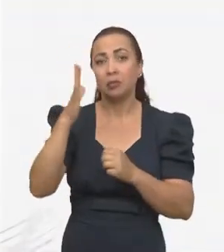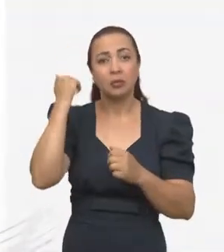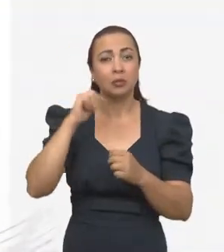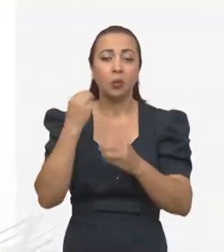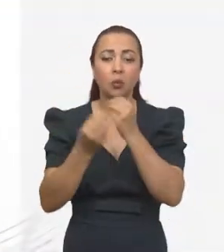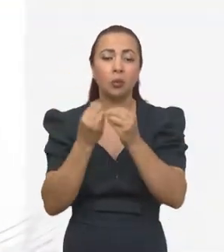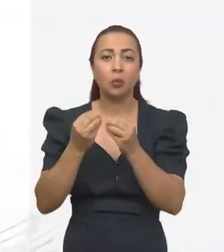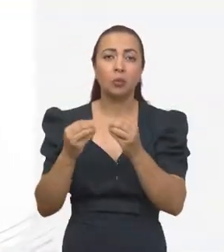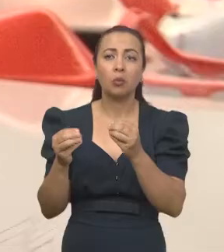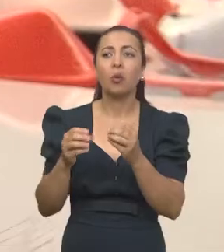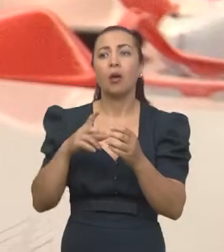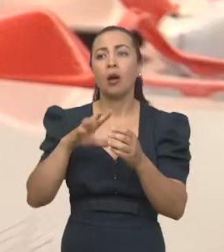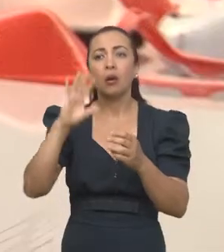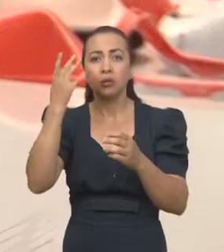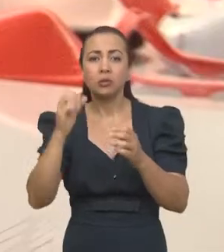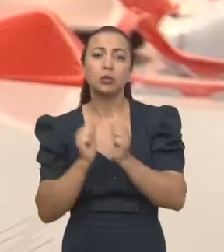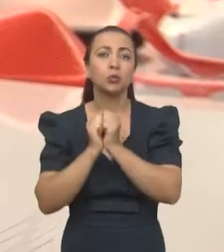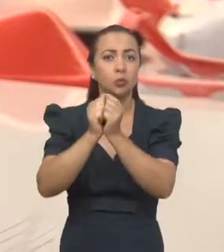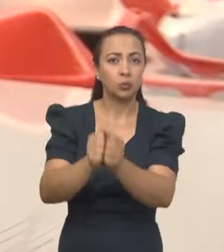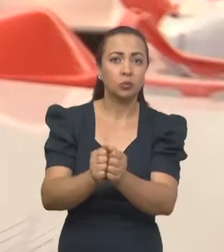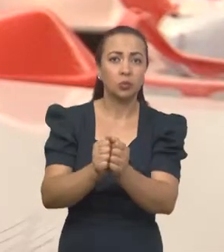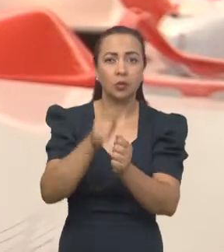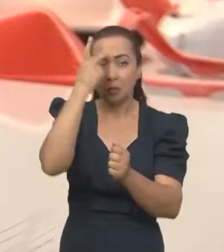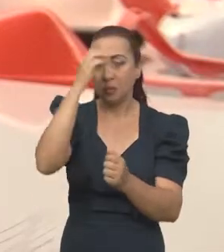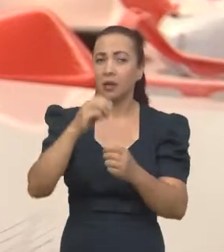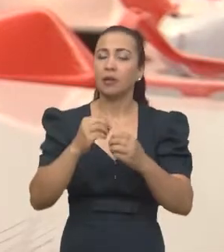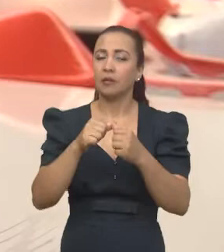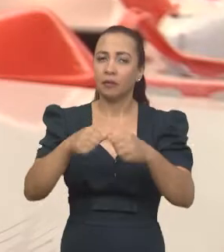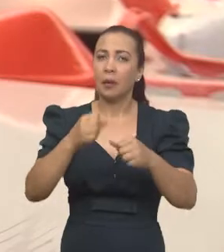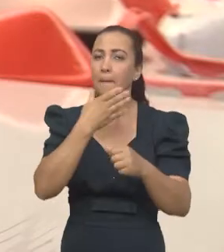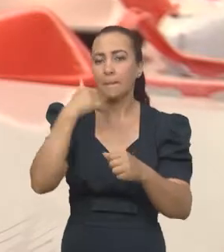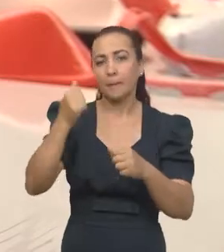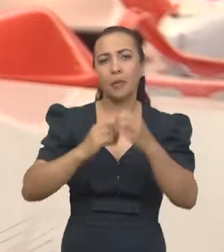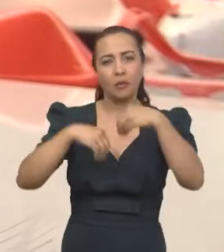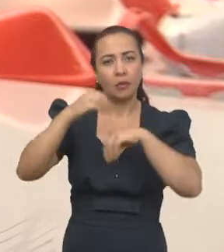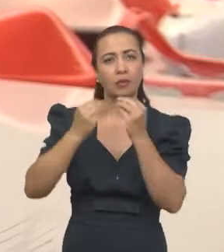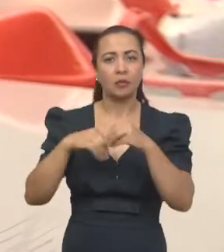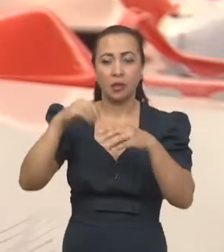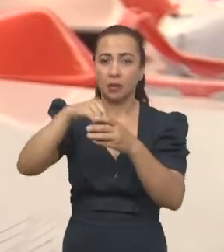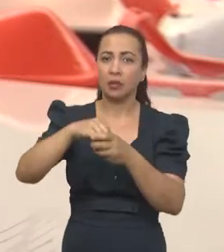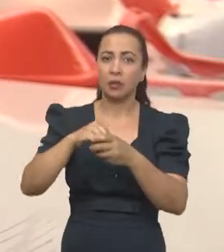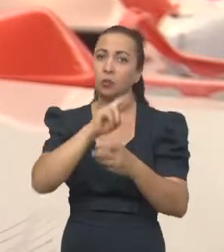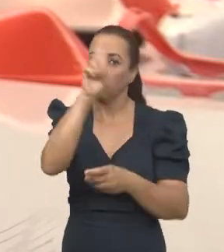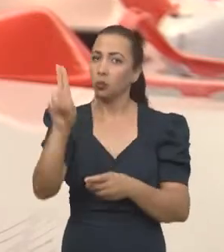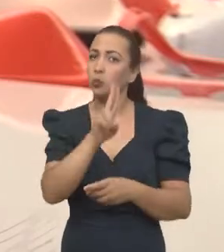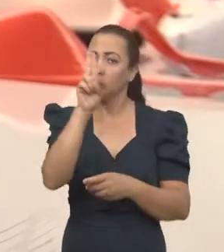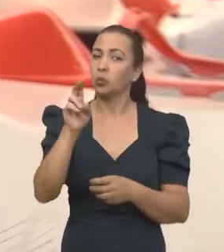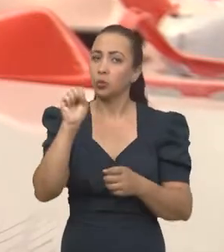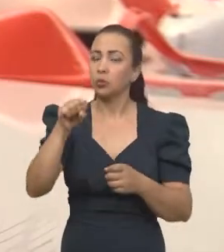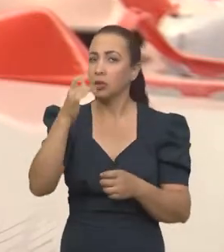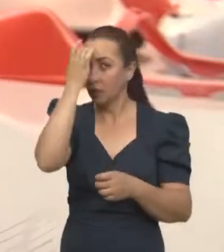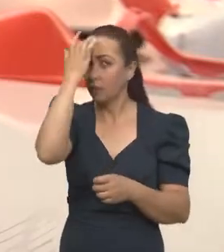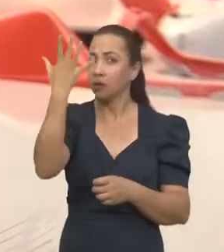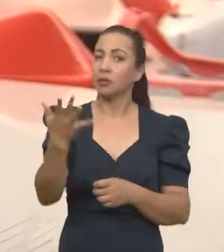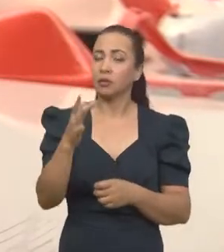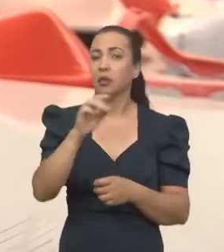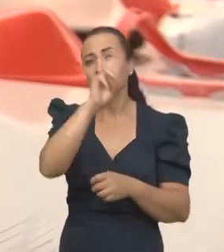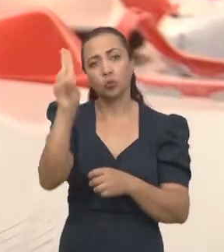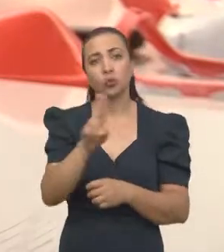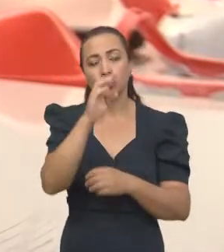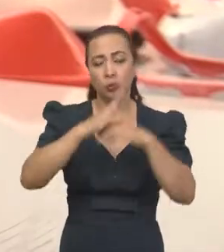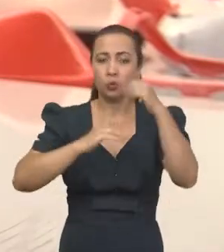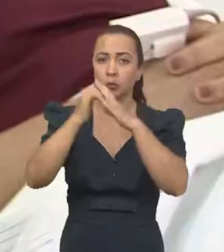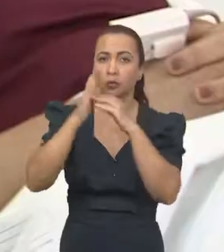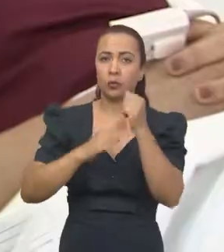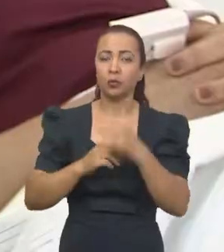funcionariam em conjunto, tentando exatamente fazer com que elas sejam o mais flexível possível, dentro do sentido do uso mesmo e da facilidade de uso